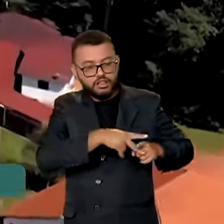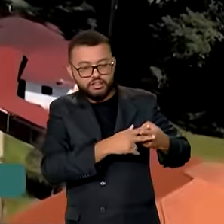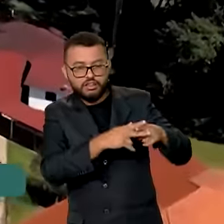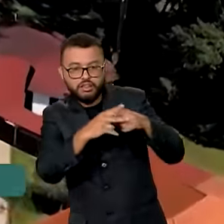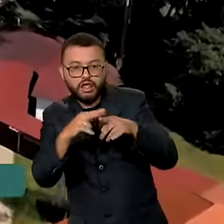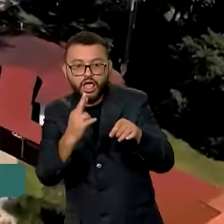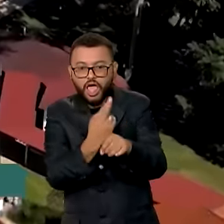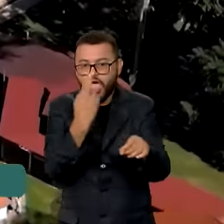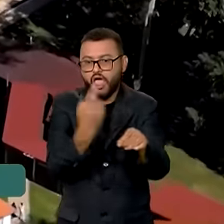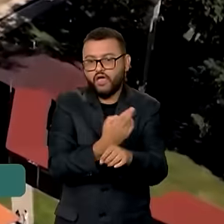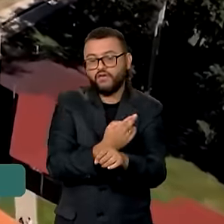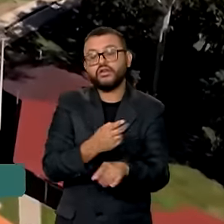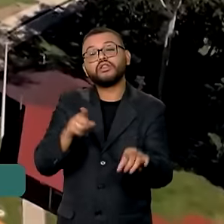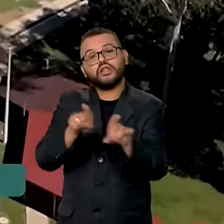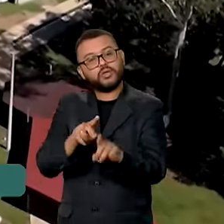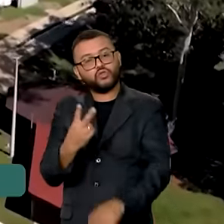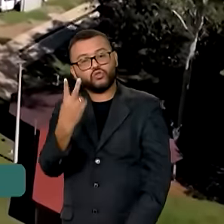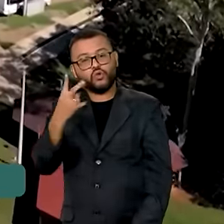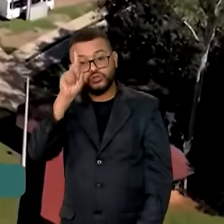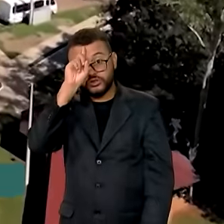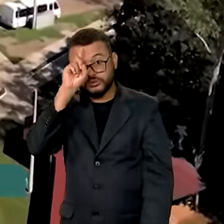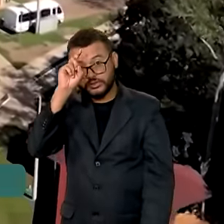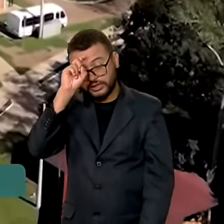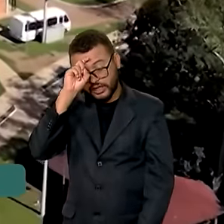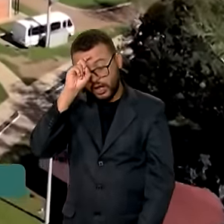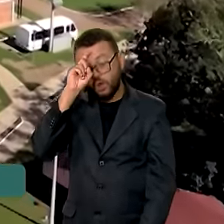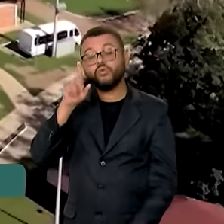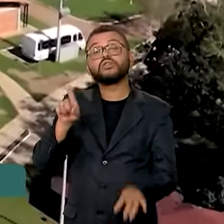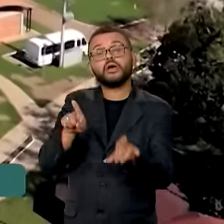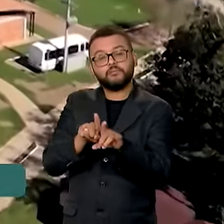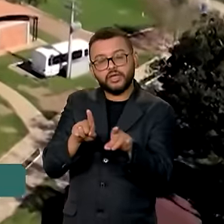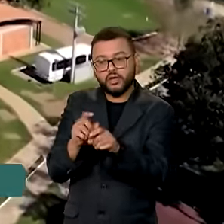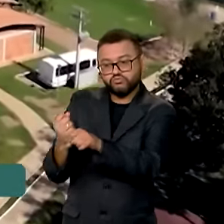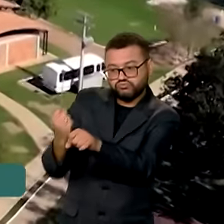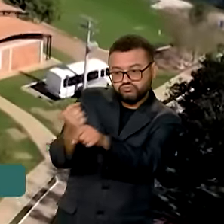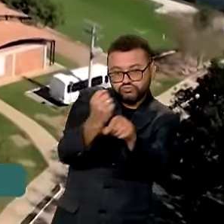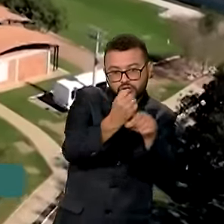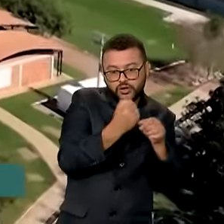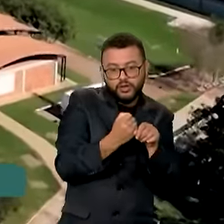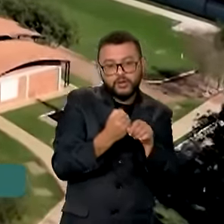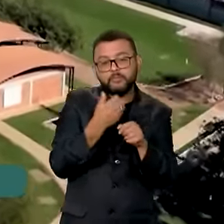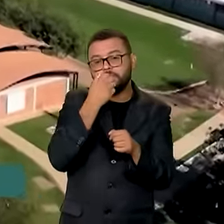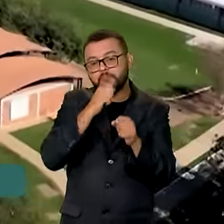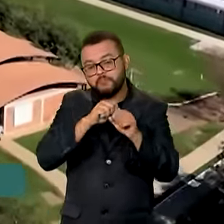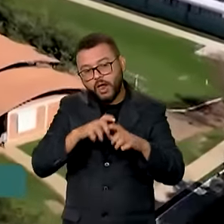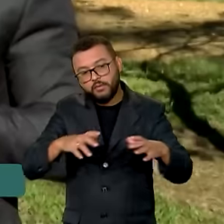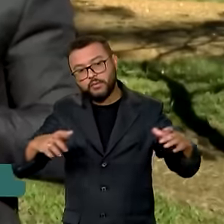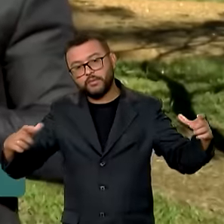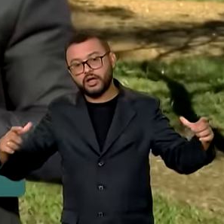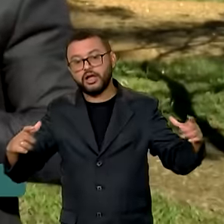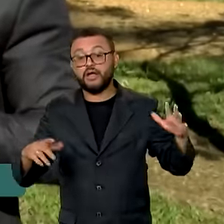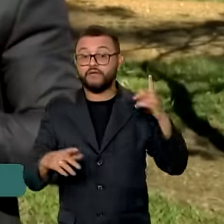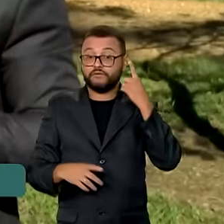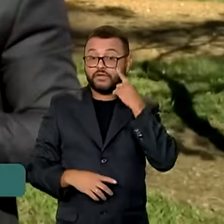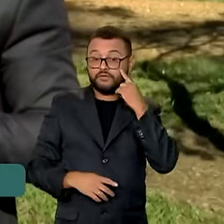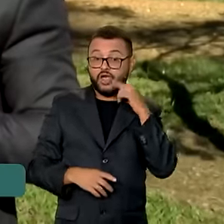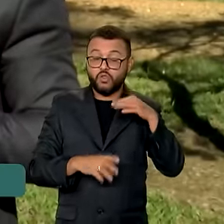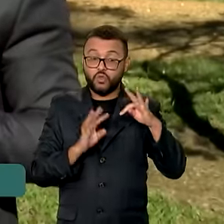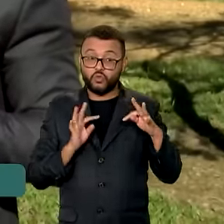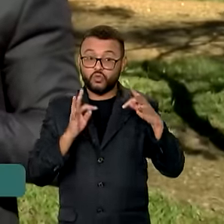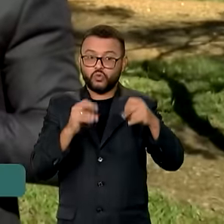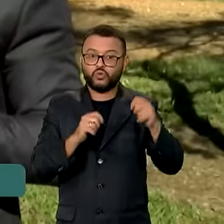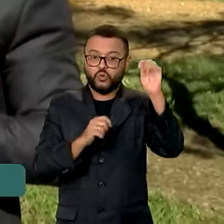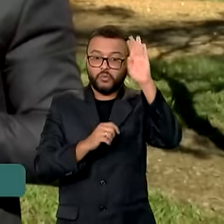ampliação dos dois hospitais universitários e outras construções e ampliações. Em todo o país,